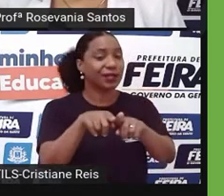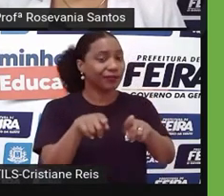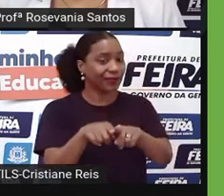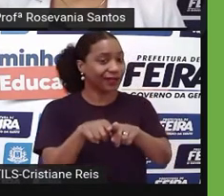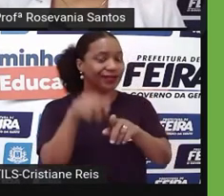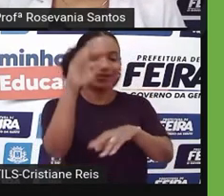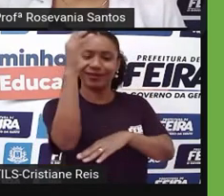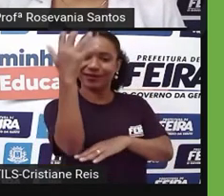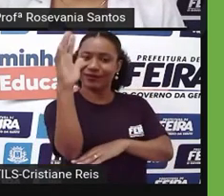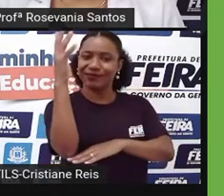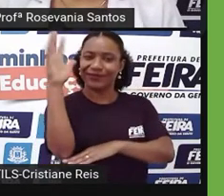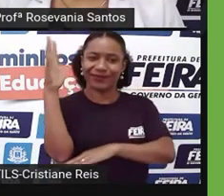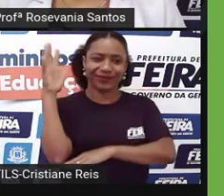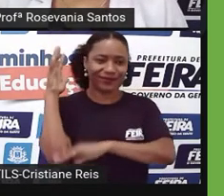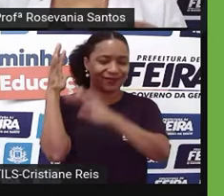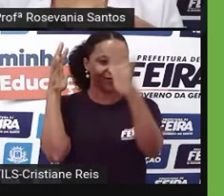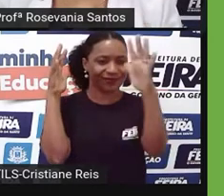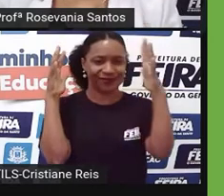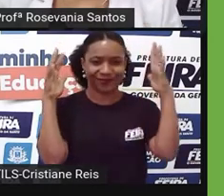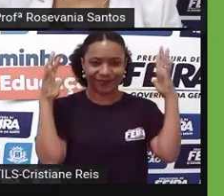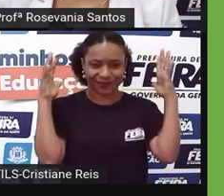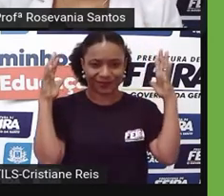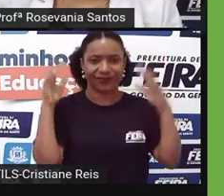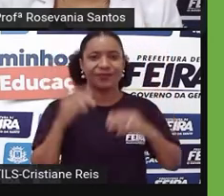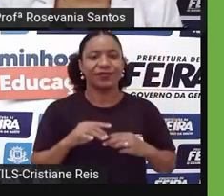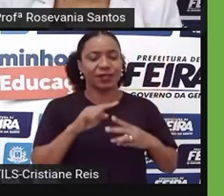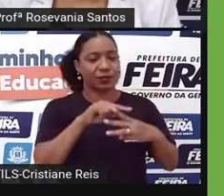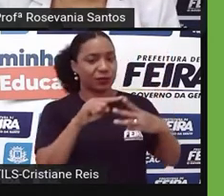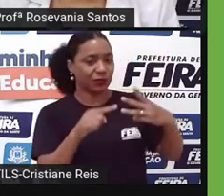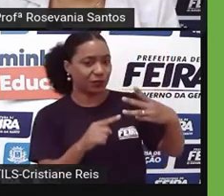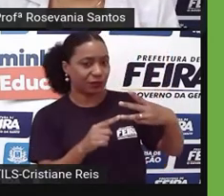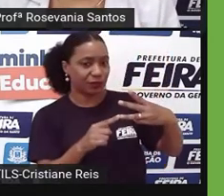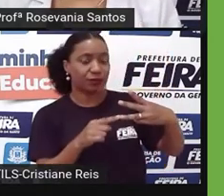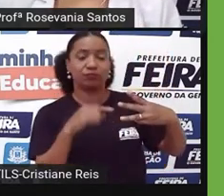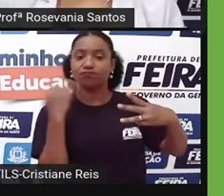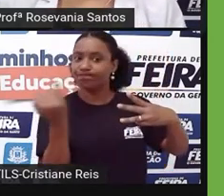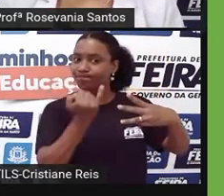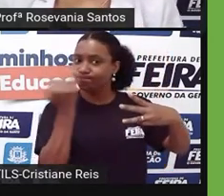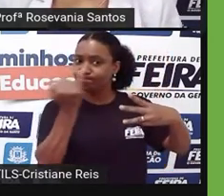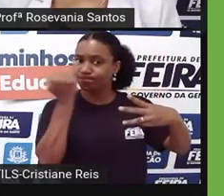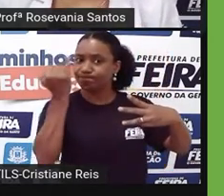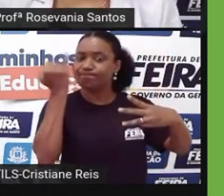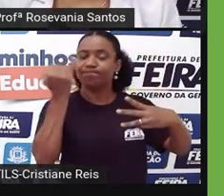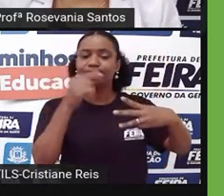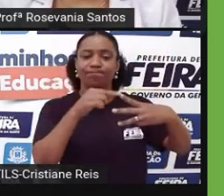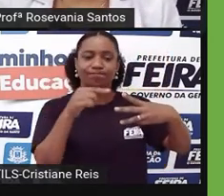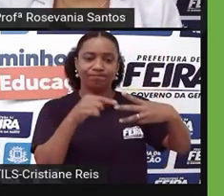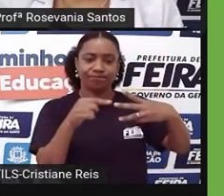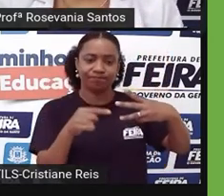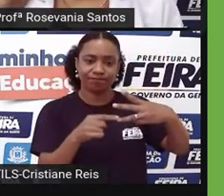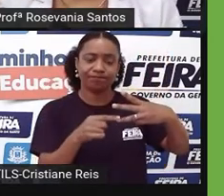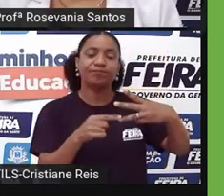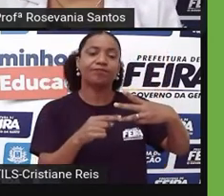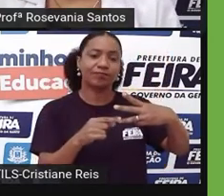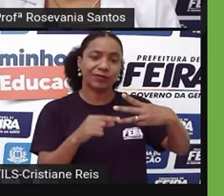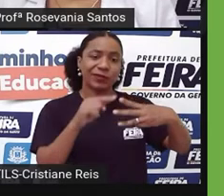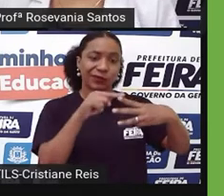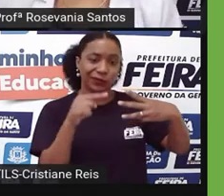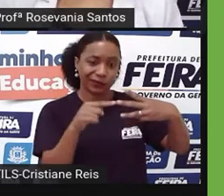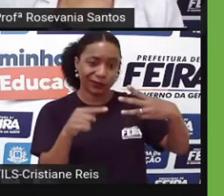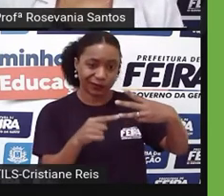que forma a área de floresta amazônica. Esses três elementos, né, em conjunto, dá essa